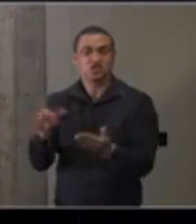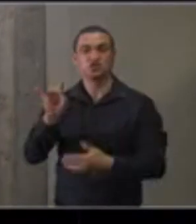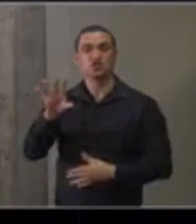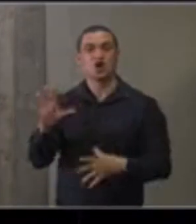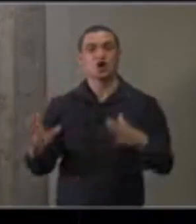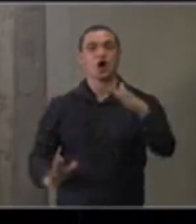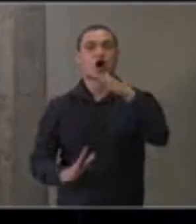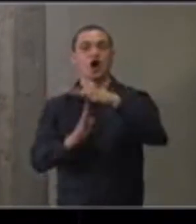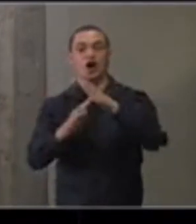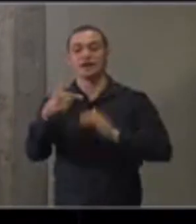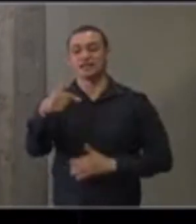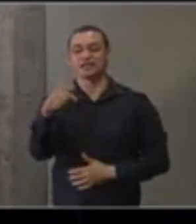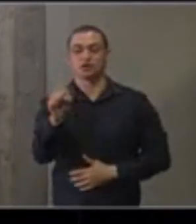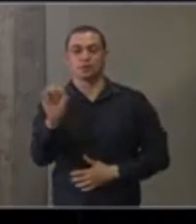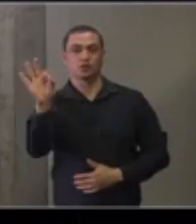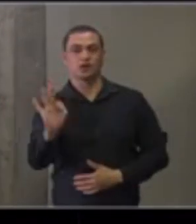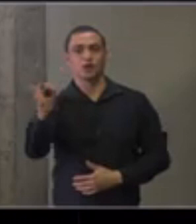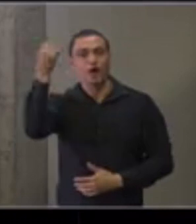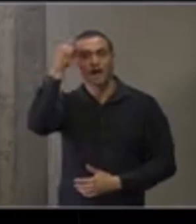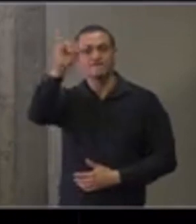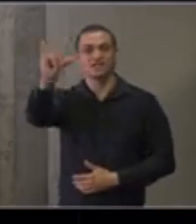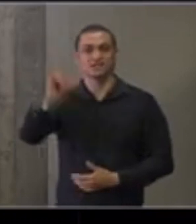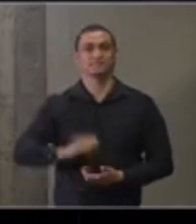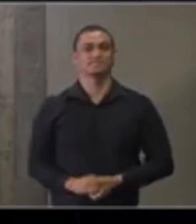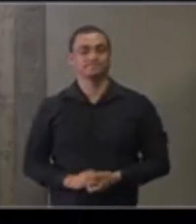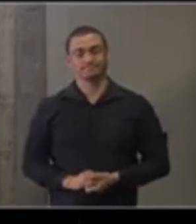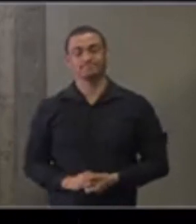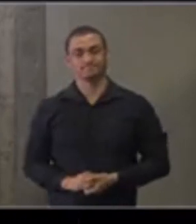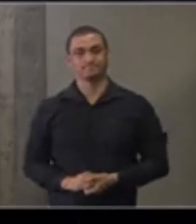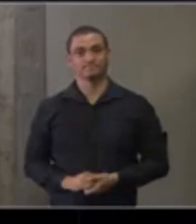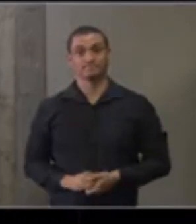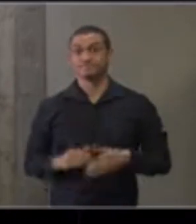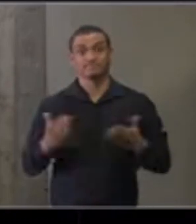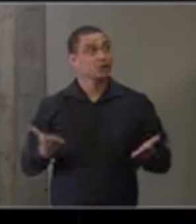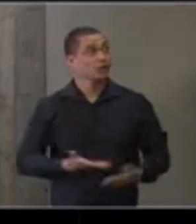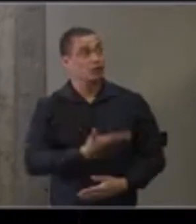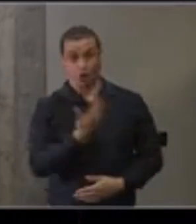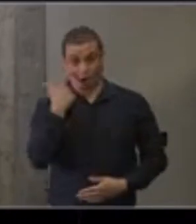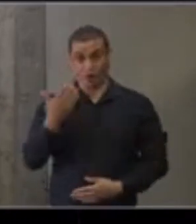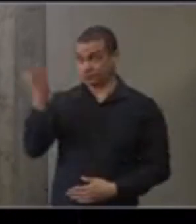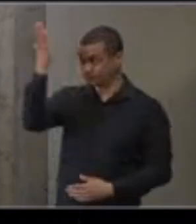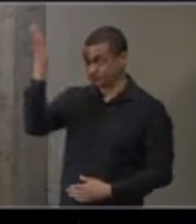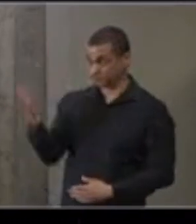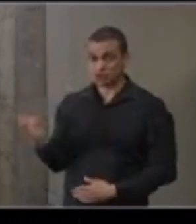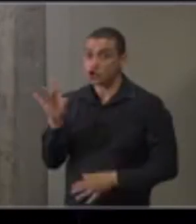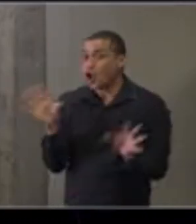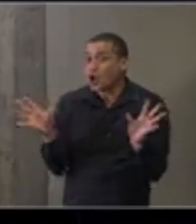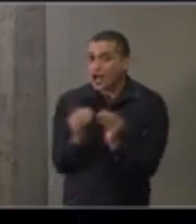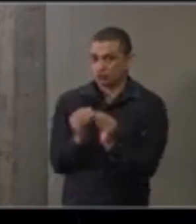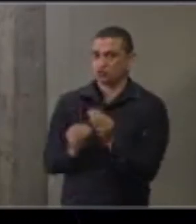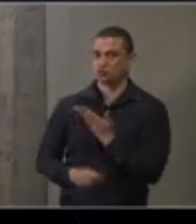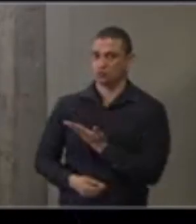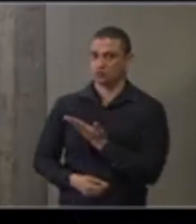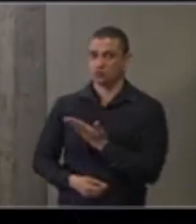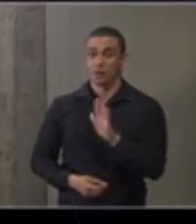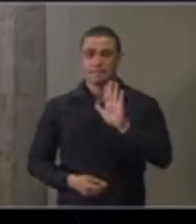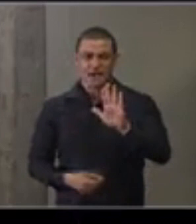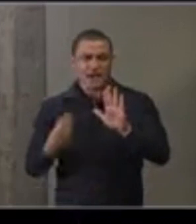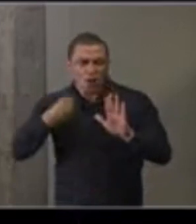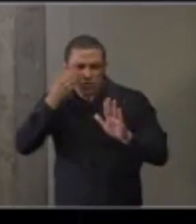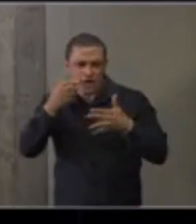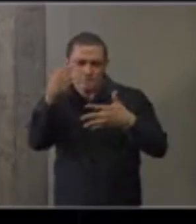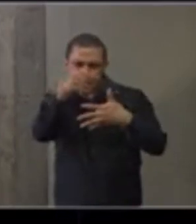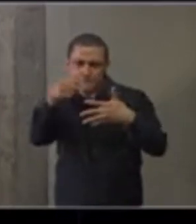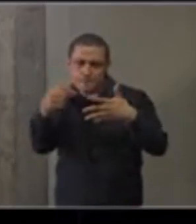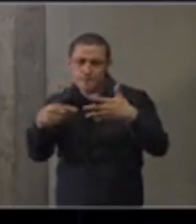prevenidos em 78%. Então, vejam, esses aqui são os dados resumidos. Mas que eu tentei explicar para